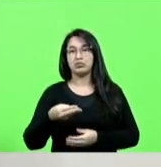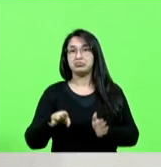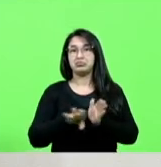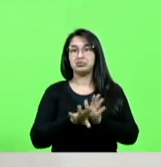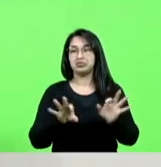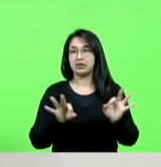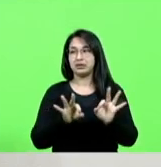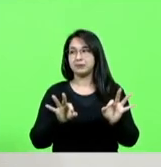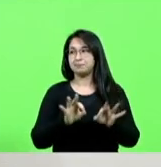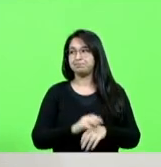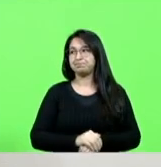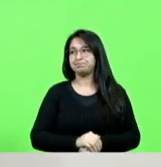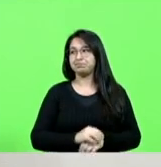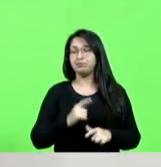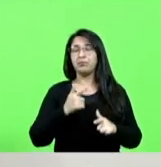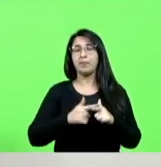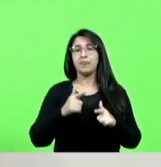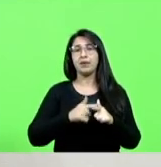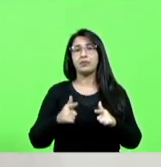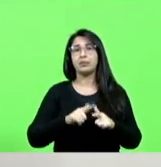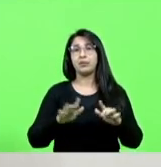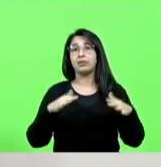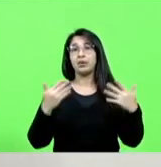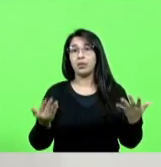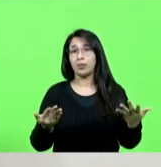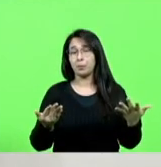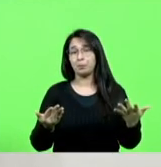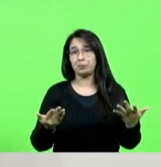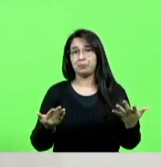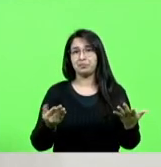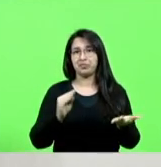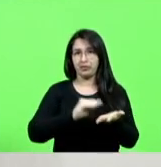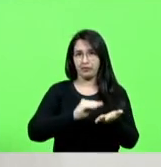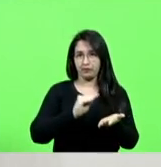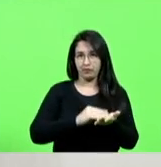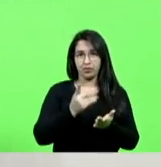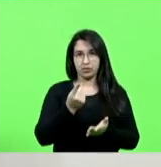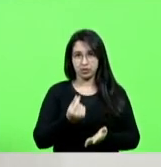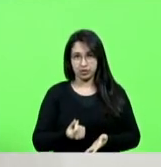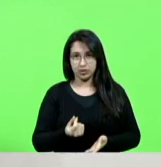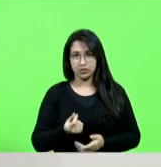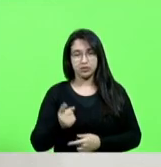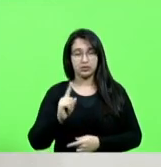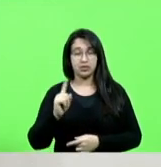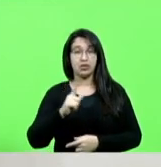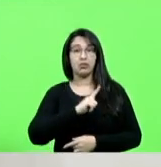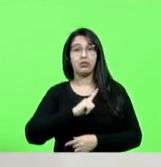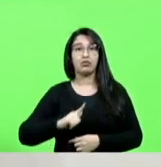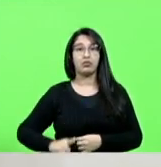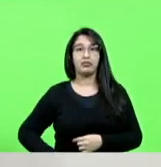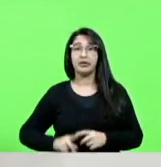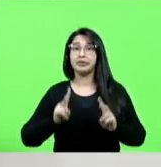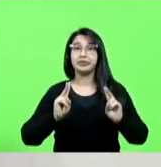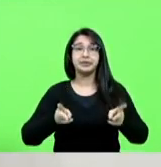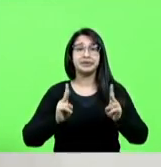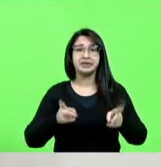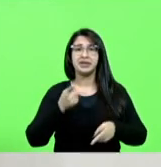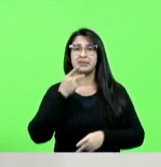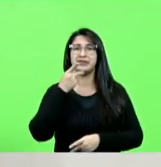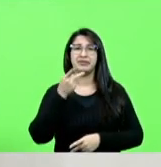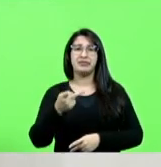e o problema não é esse o problema não é a falta do dinheiro é que o governo sempre alega um